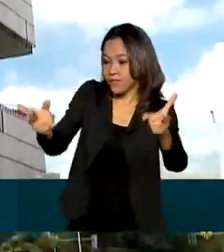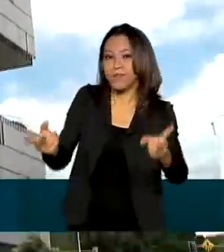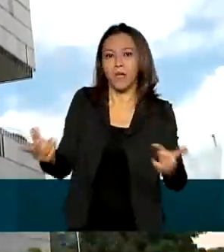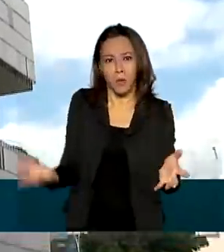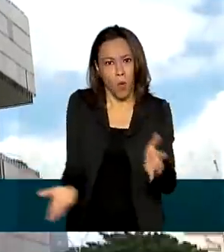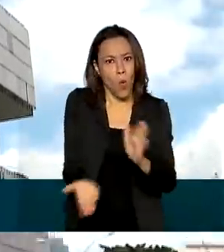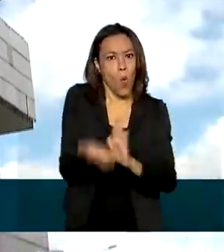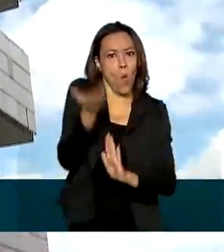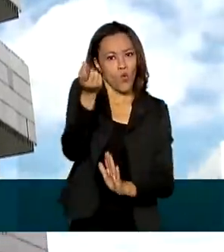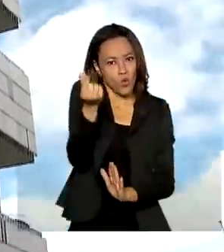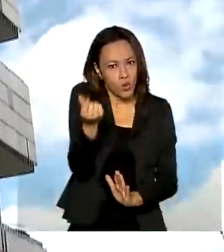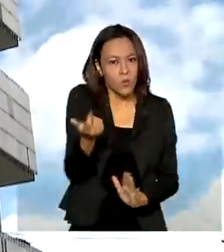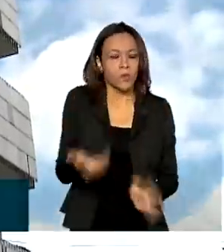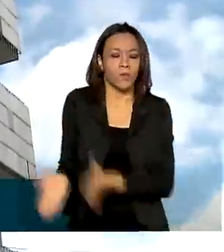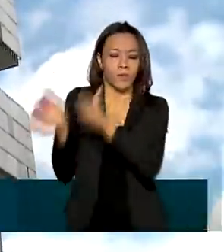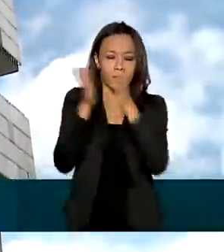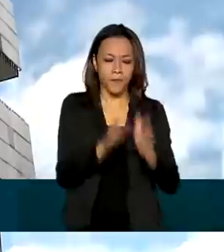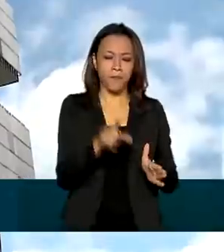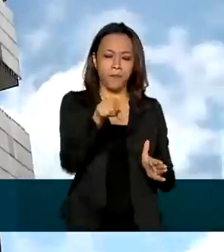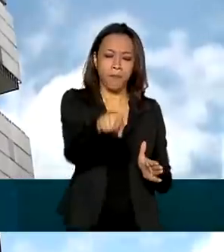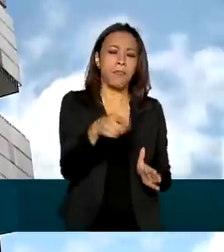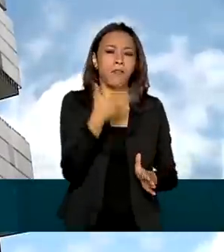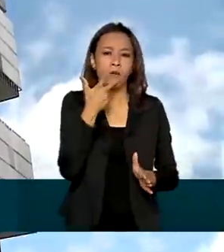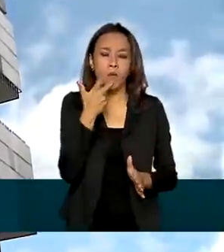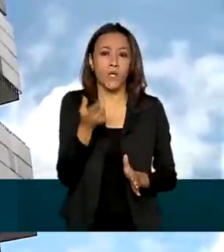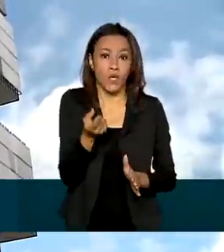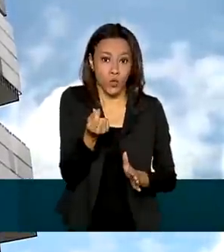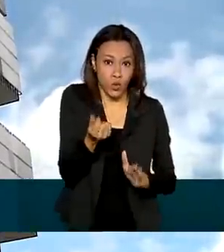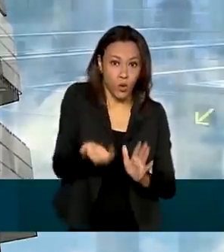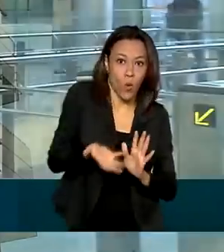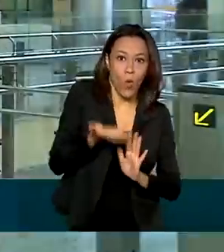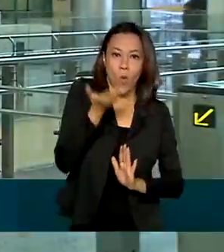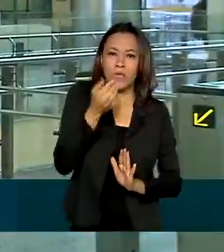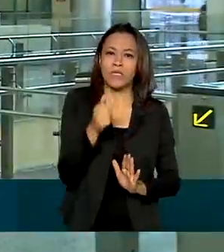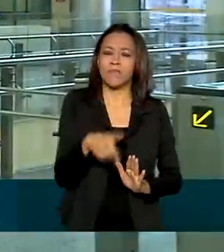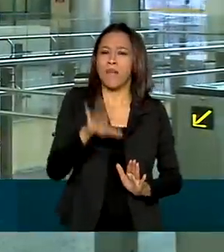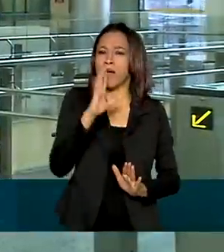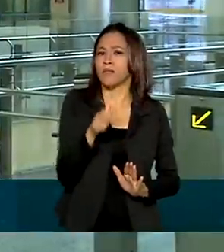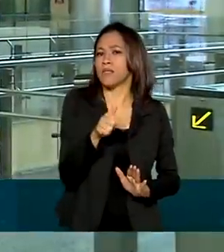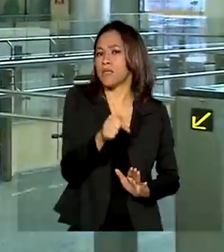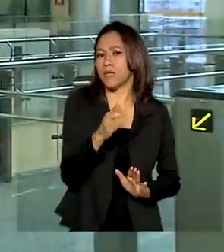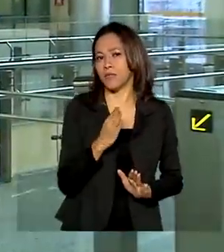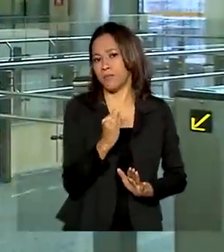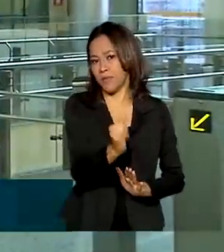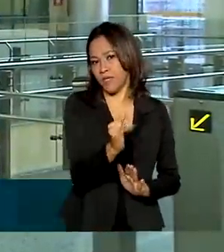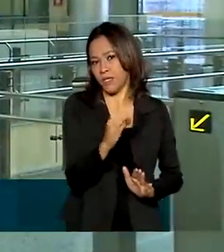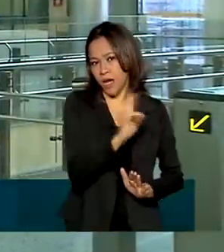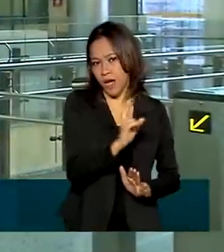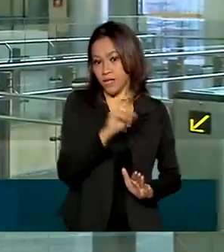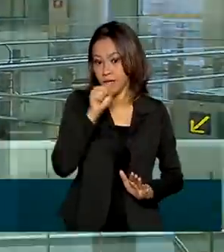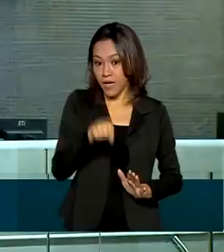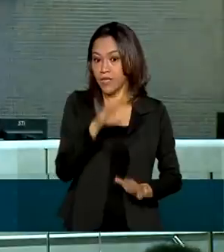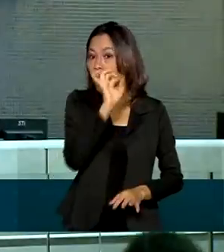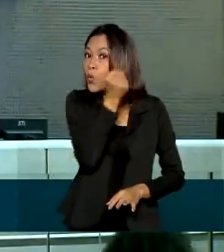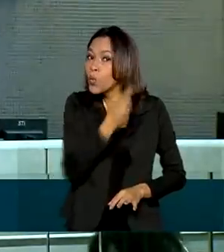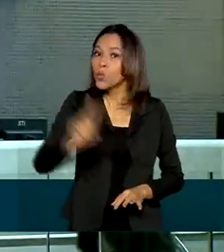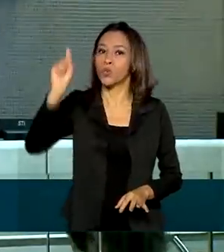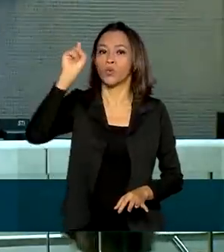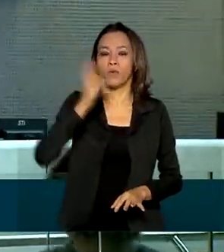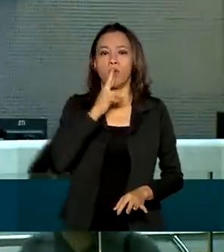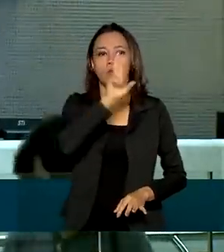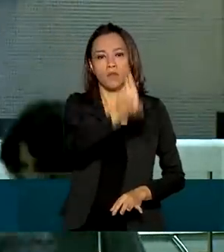passado, o lucro líquido da Petrobras foi de mais de 7 bilhões de reais. Este é o último resultado